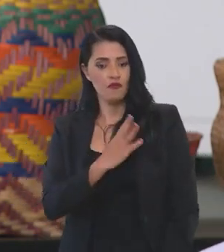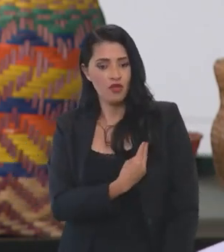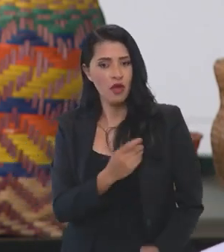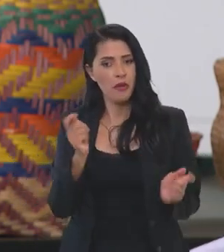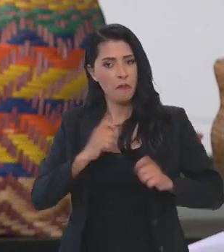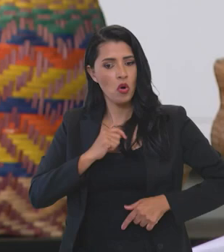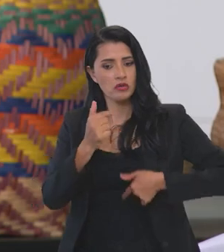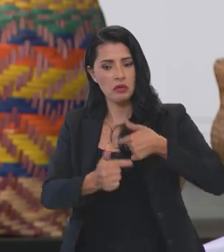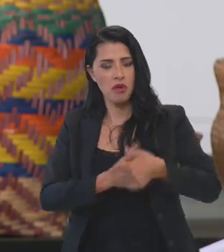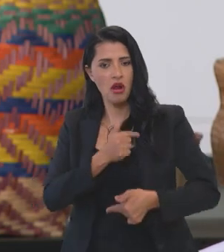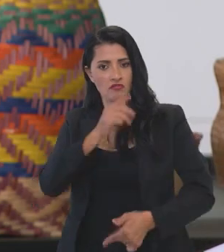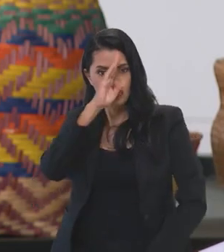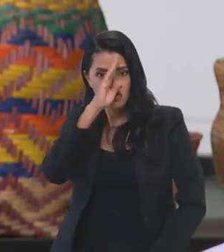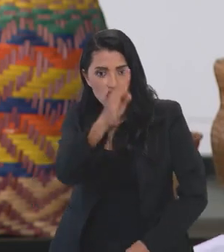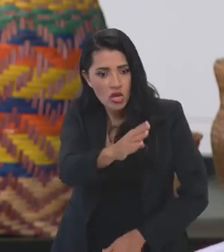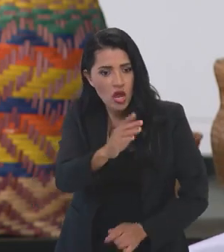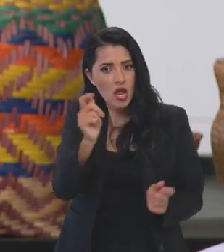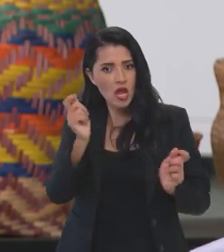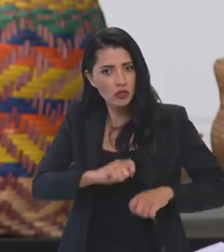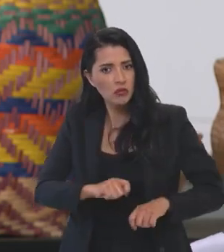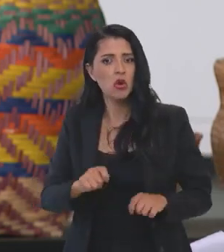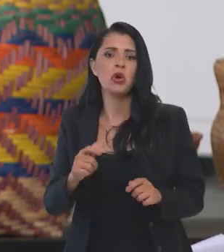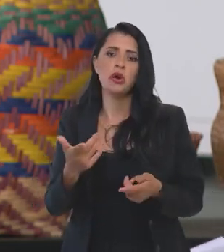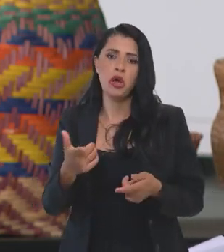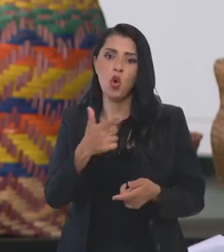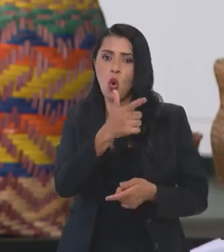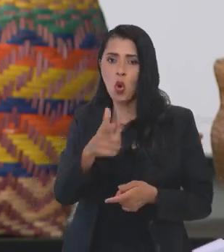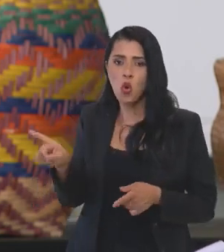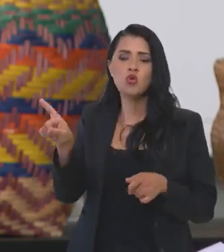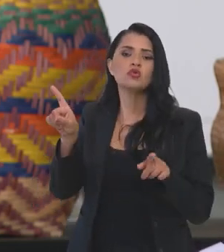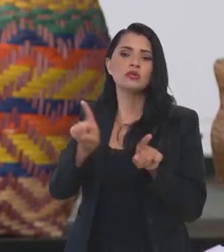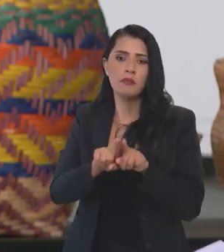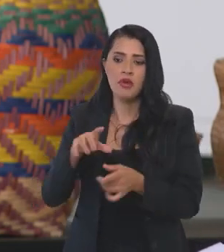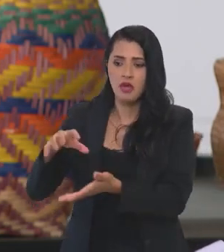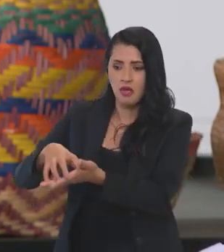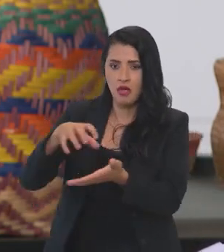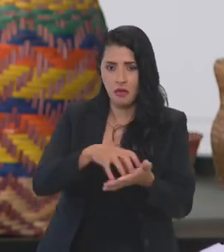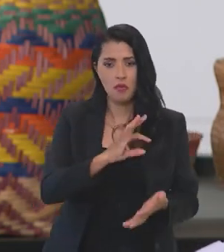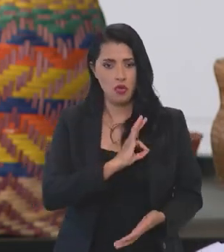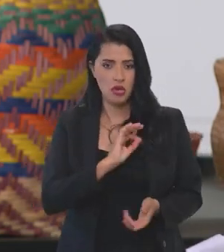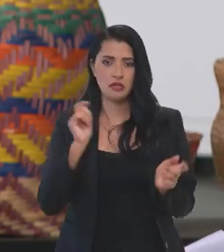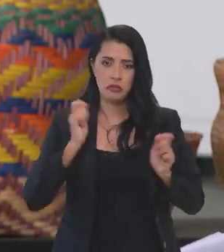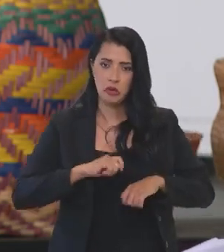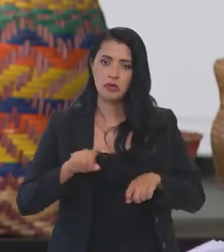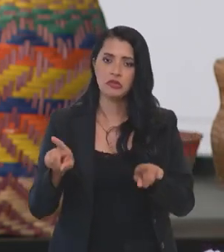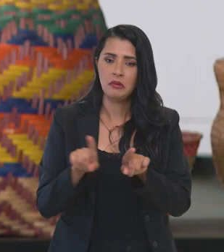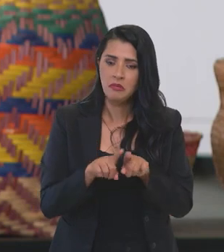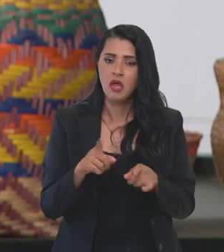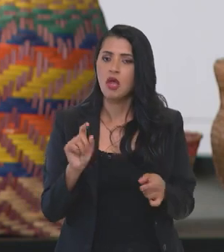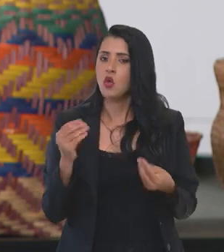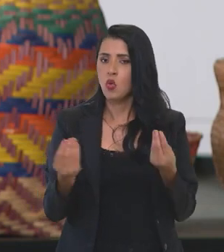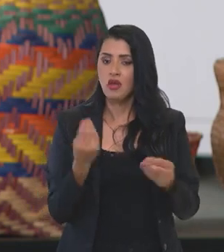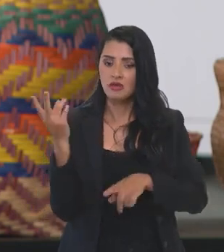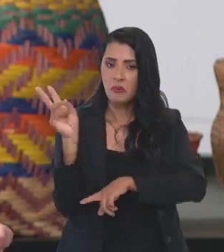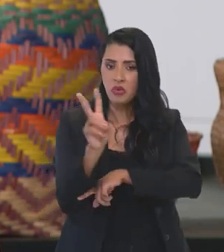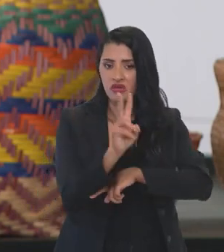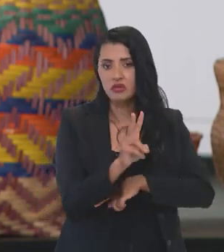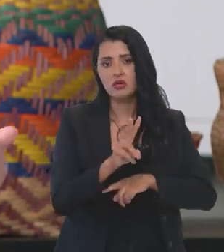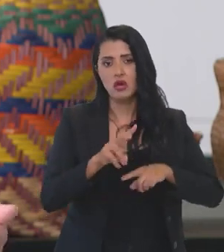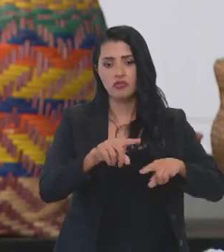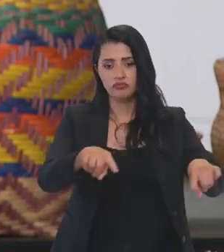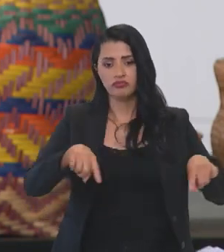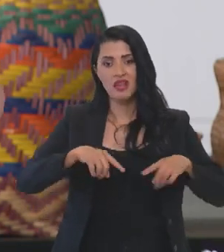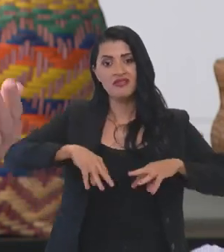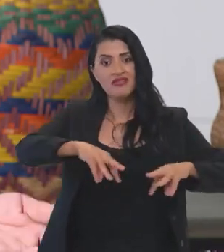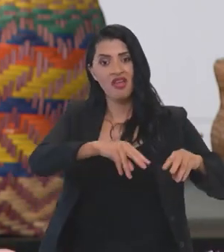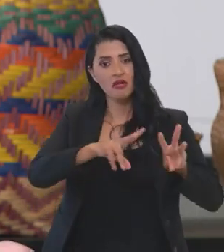para que possa atuar de forma mais direta, para que os outros órgãos de força policial também possam fazer com que a proteção